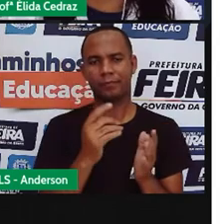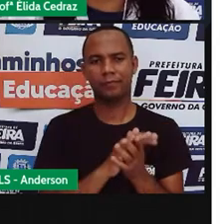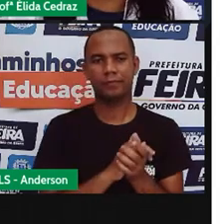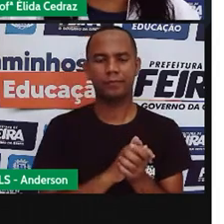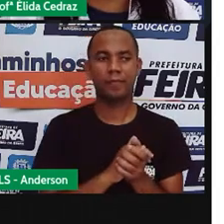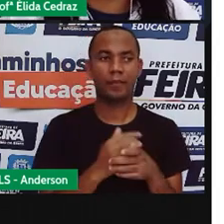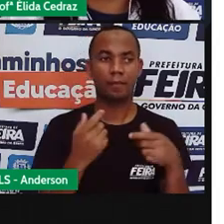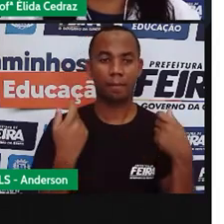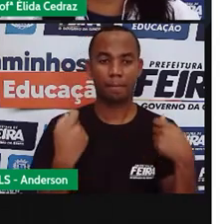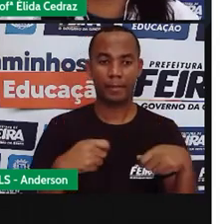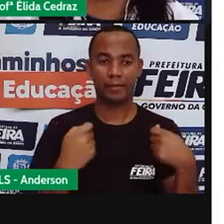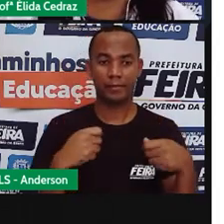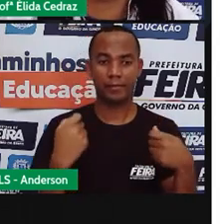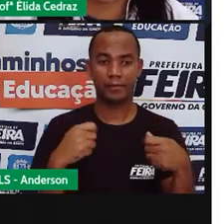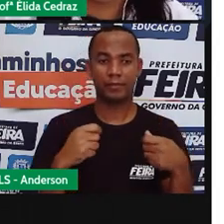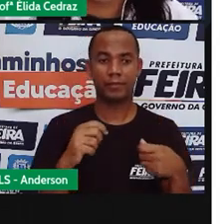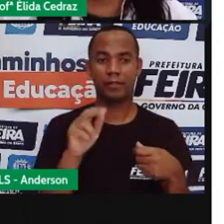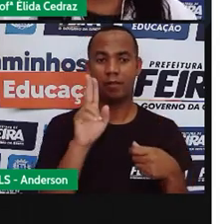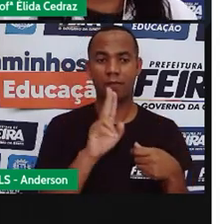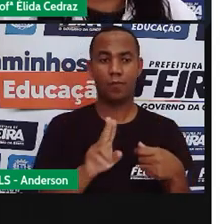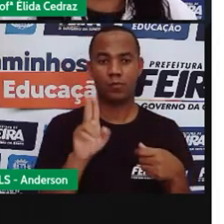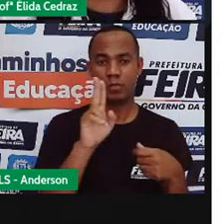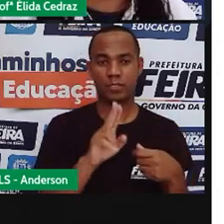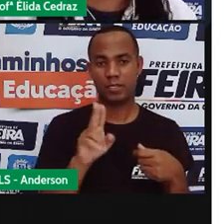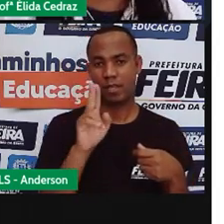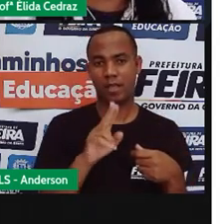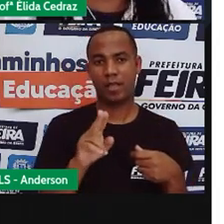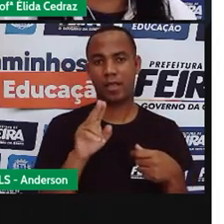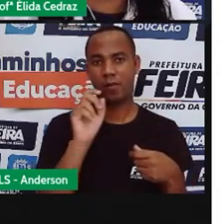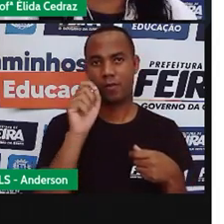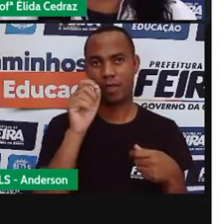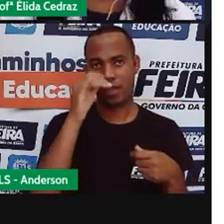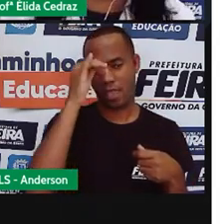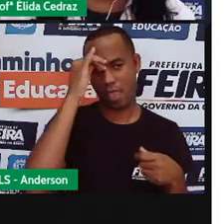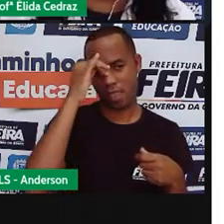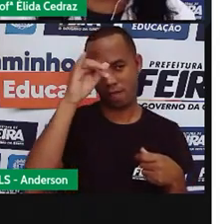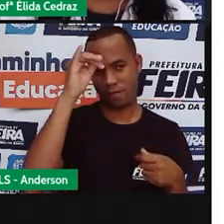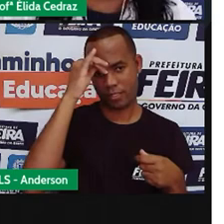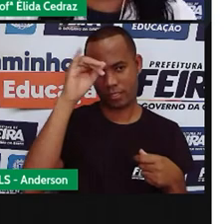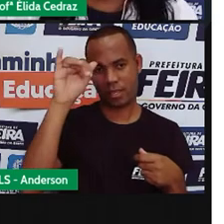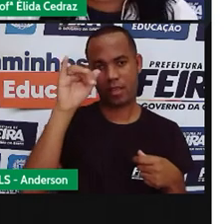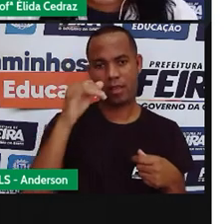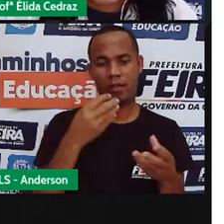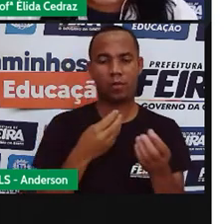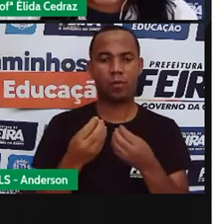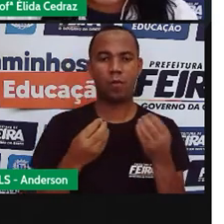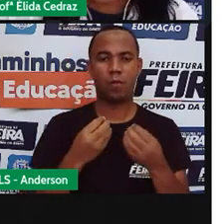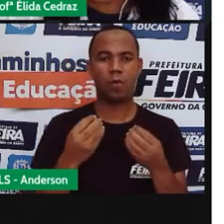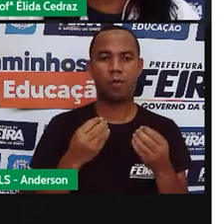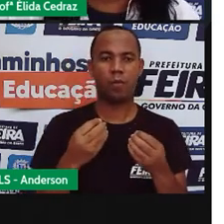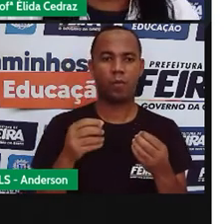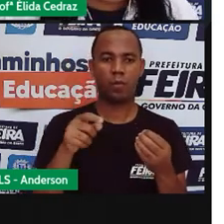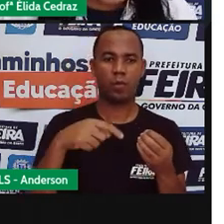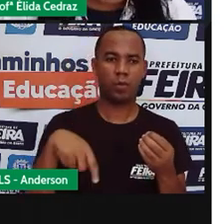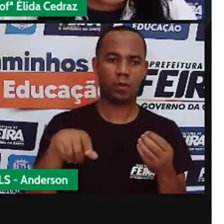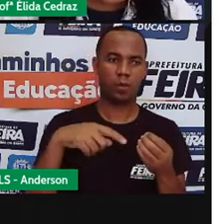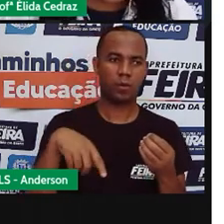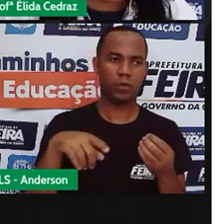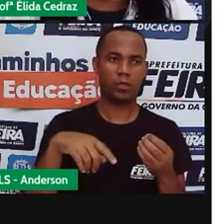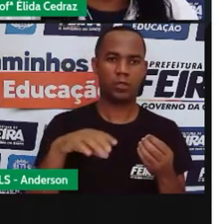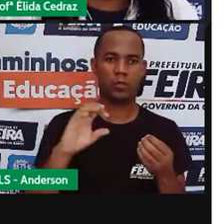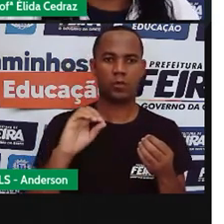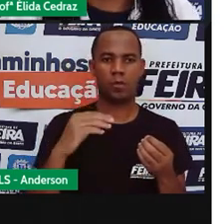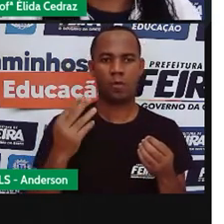a gente precisa utilizar essa ferramenta para evitar prejuízos para a gente e para as